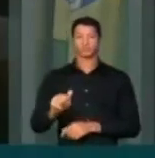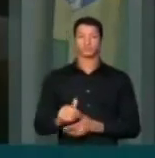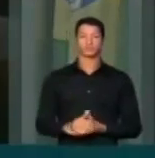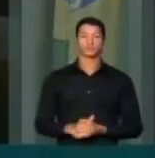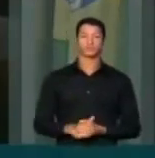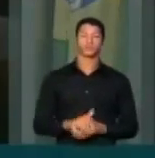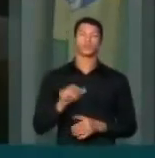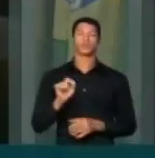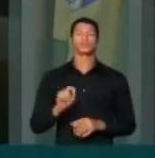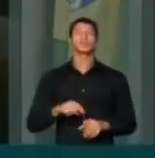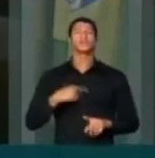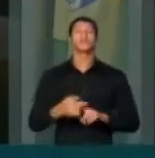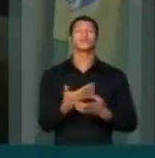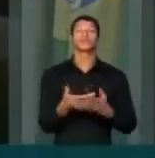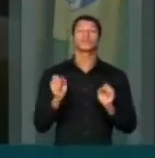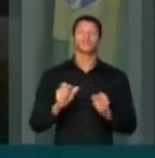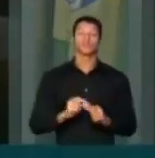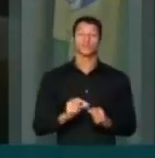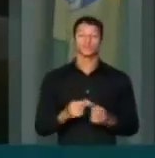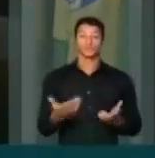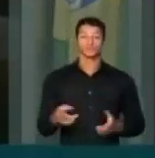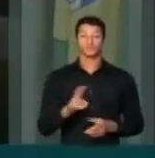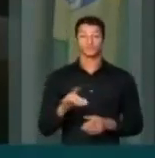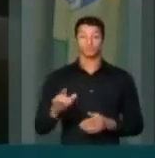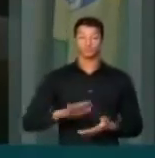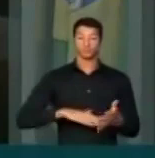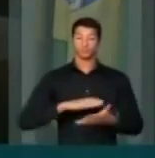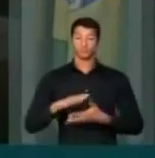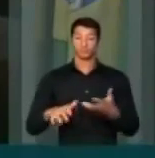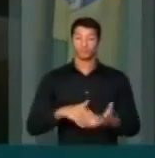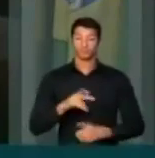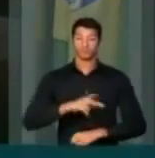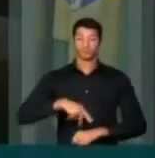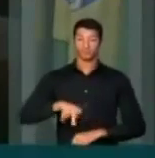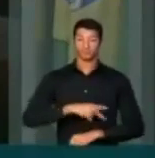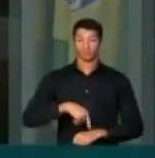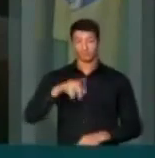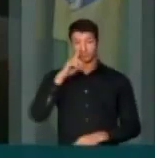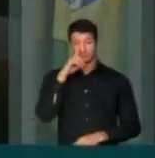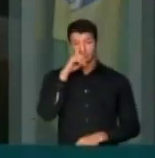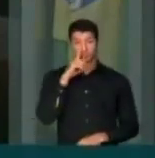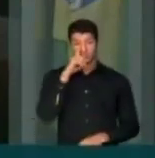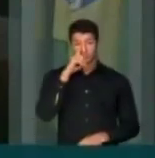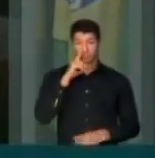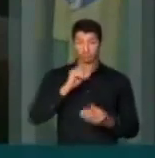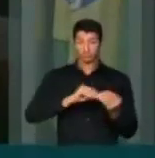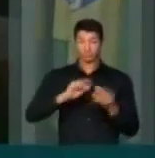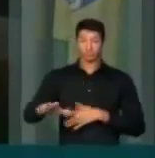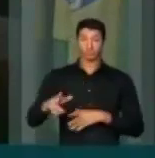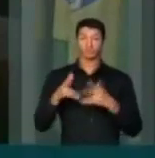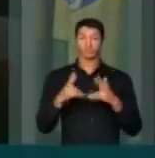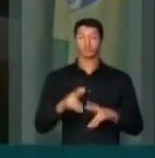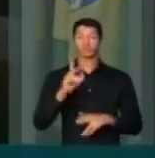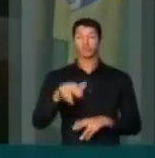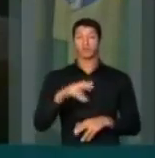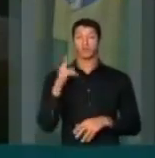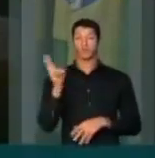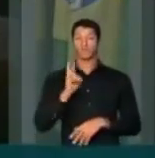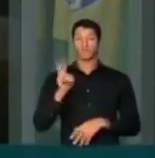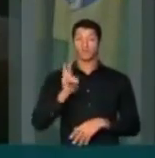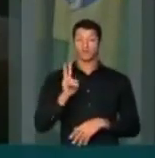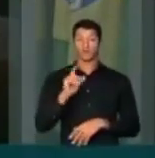mais podemos fazer? Vai virar um país periférico importador, como é a Venezuela,